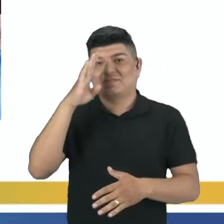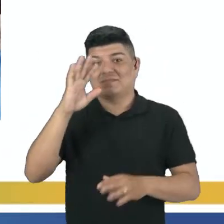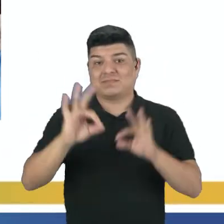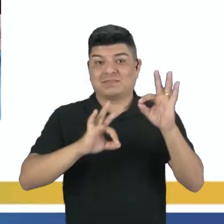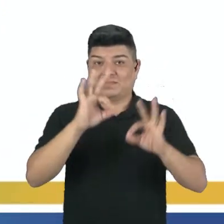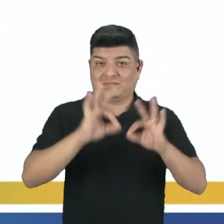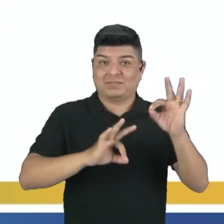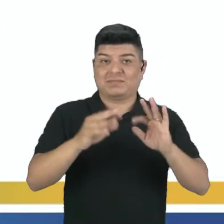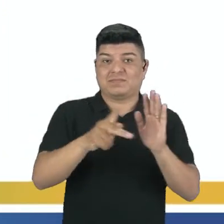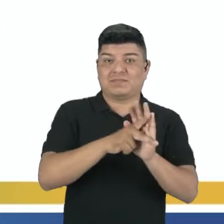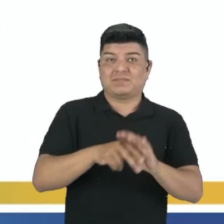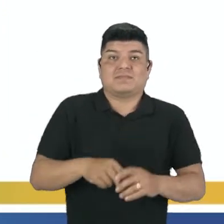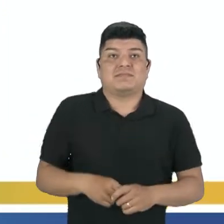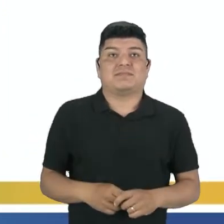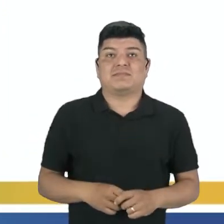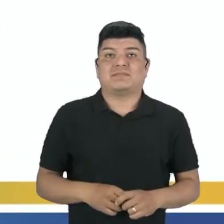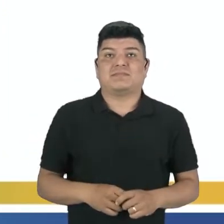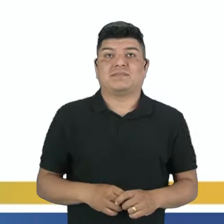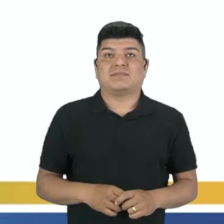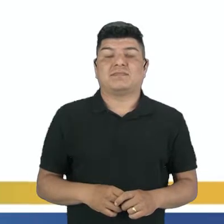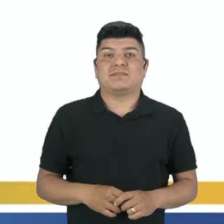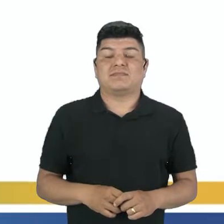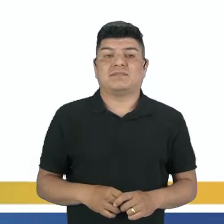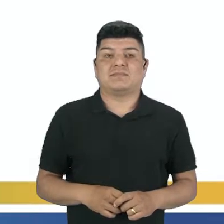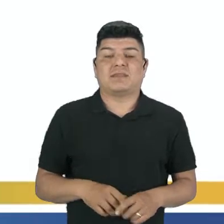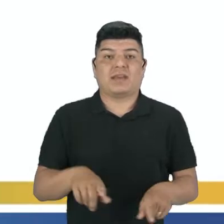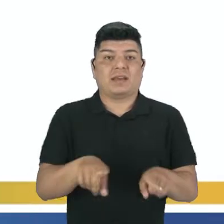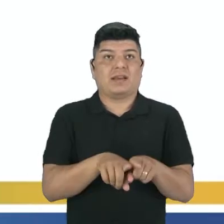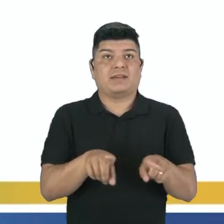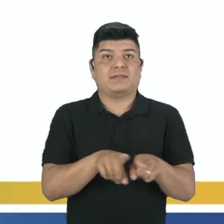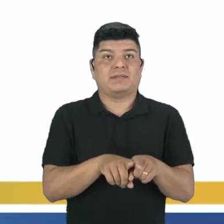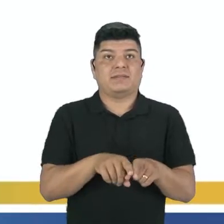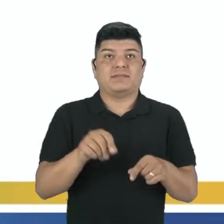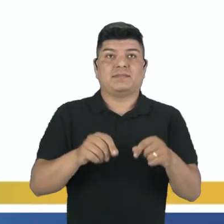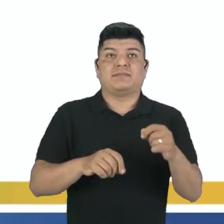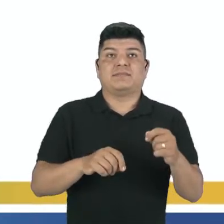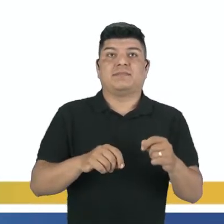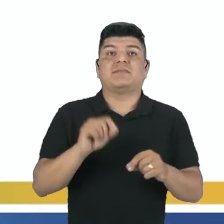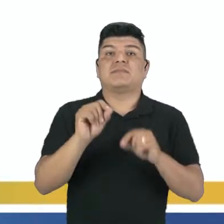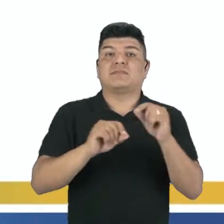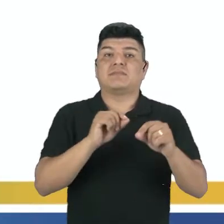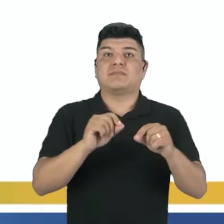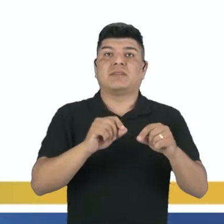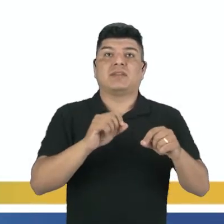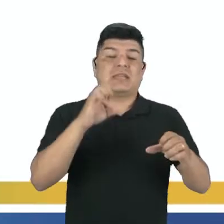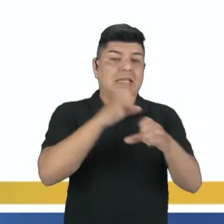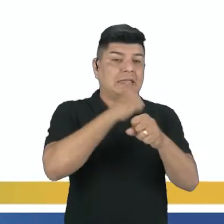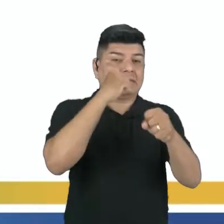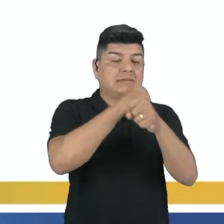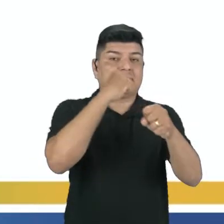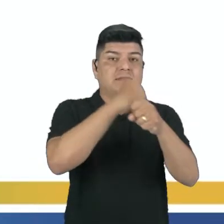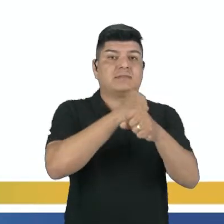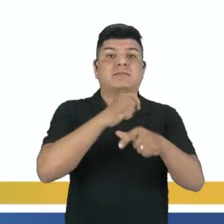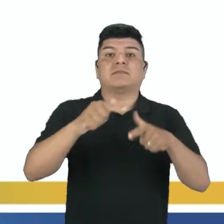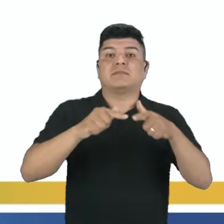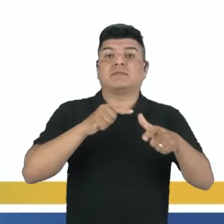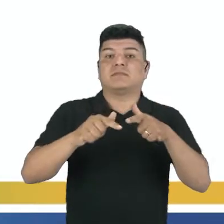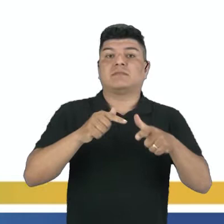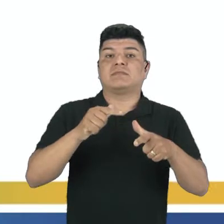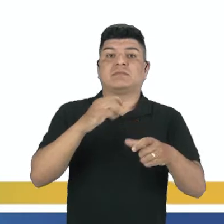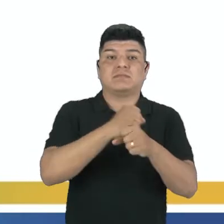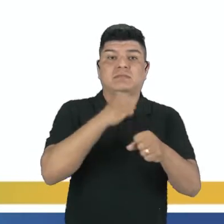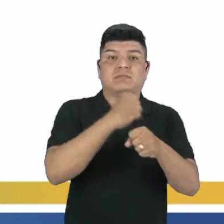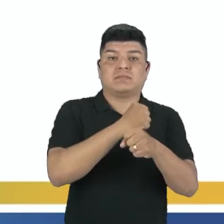cada uma fazendo seu papel. Aí a indústria da construção, essa é a mais fácil de identificar. A indústria da construção trabalha na questão da